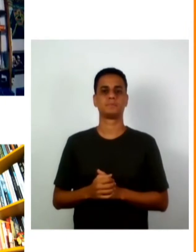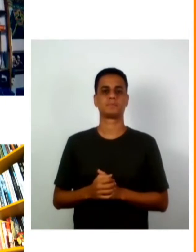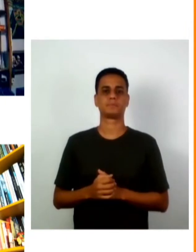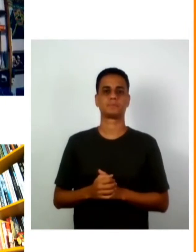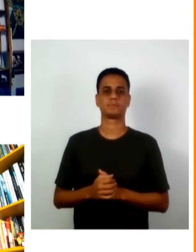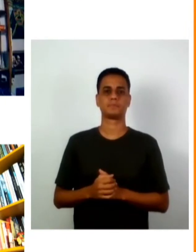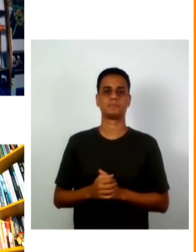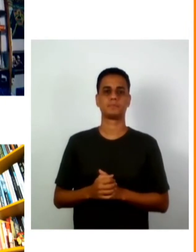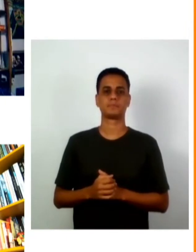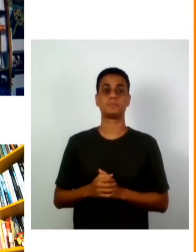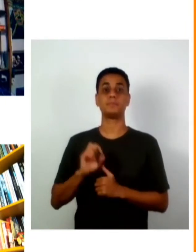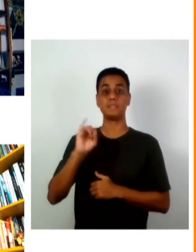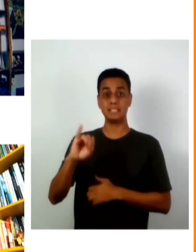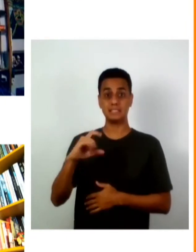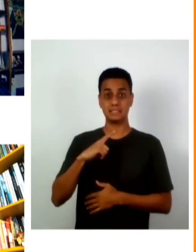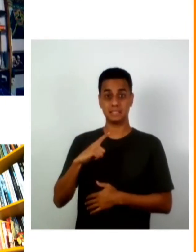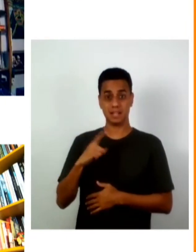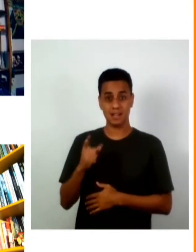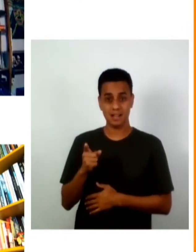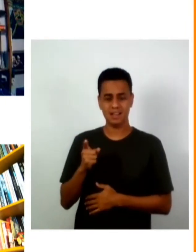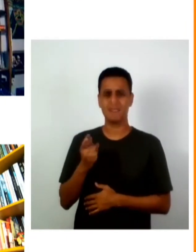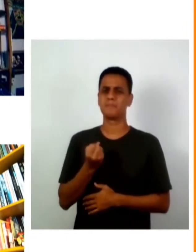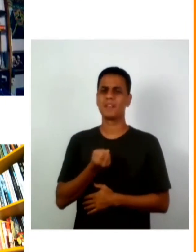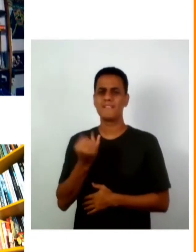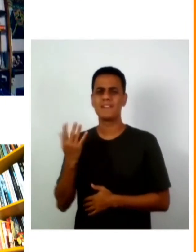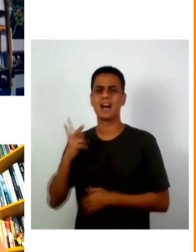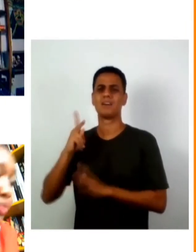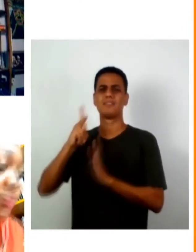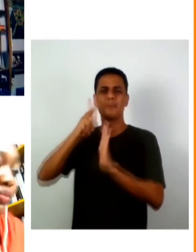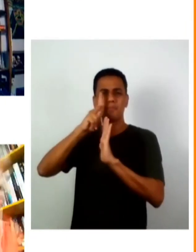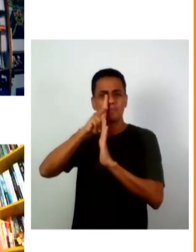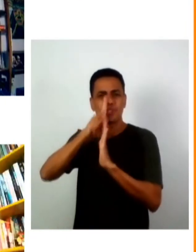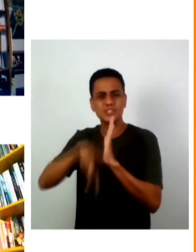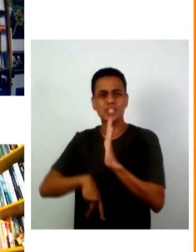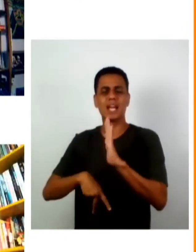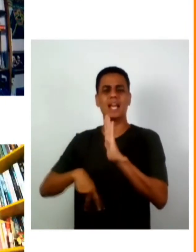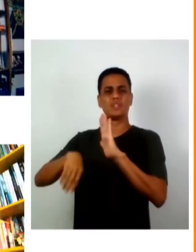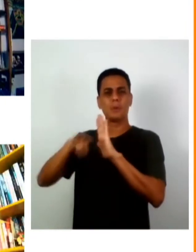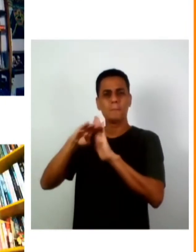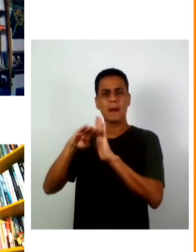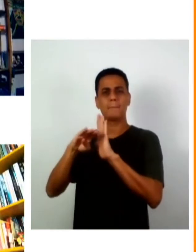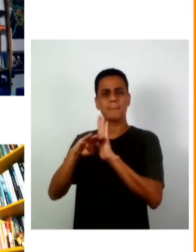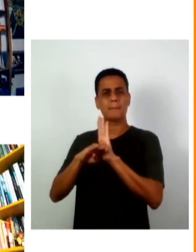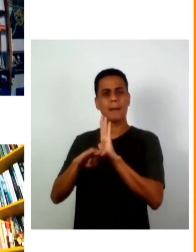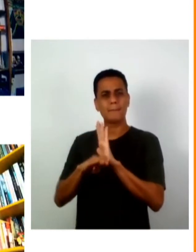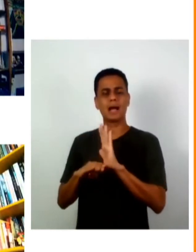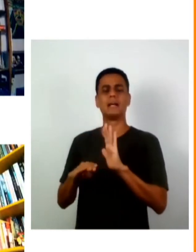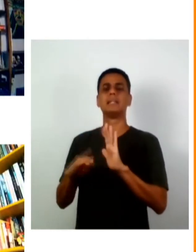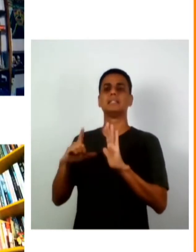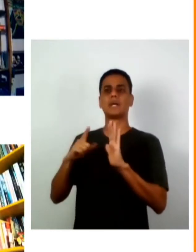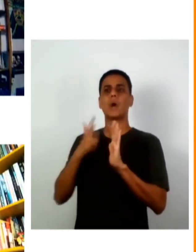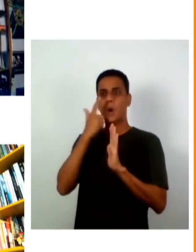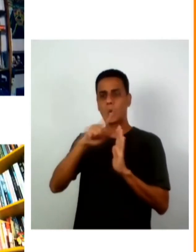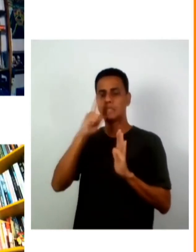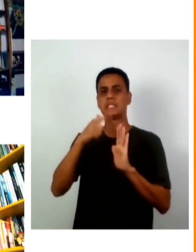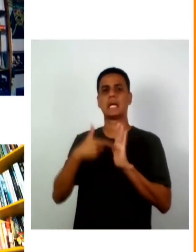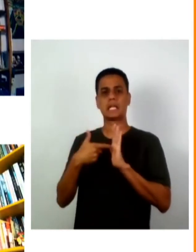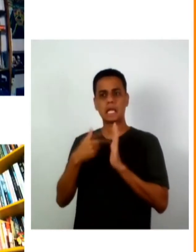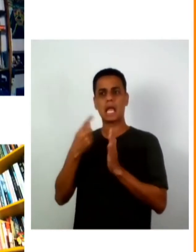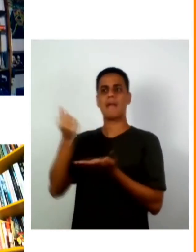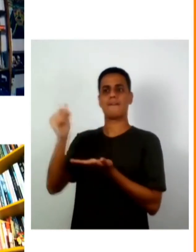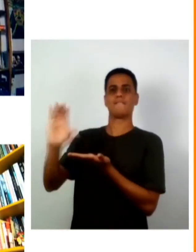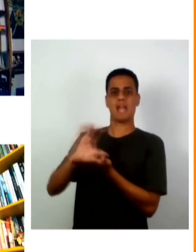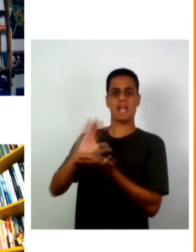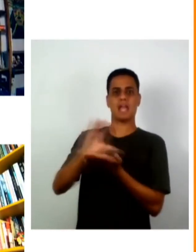acontece muitos projetos em territórios e causas eles começam a receber visibilidade receberem recursos e